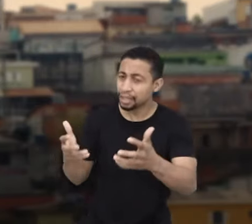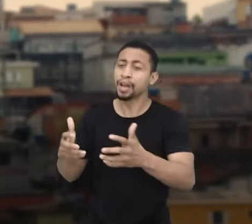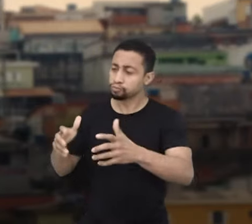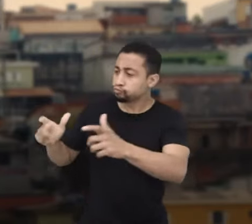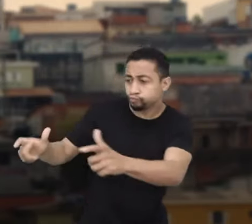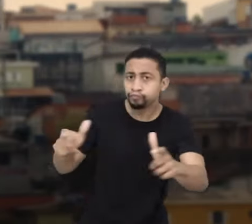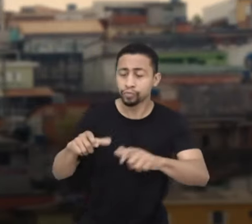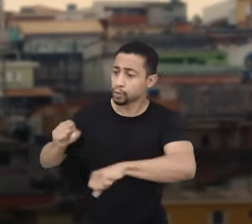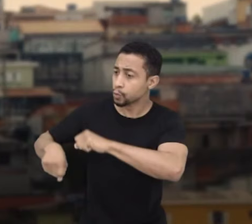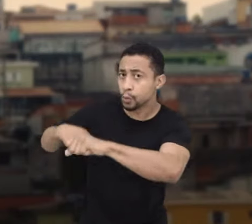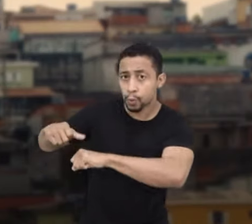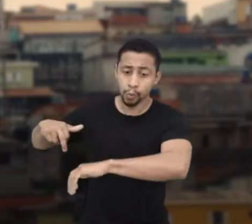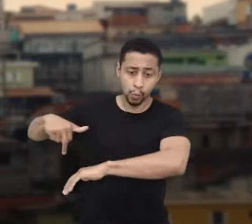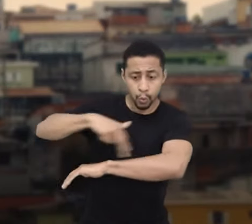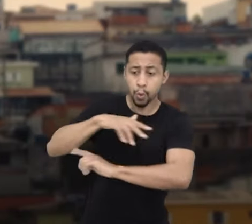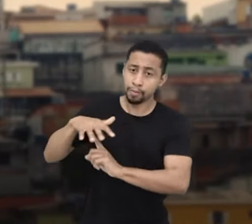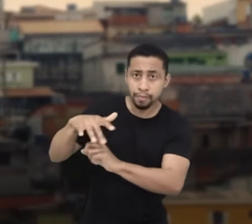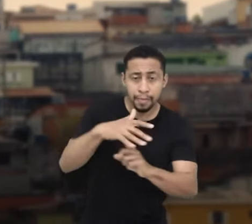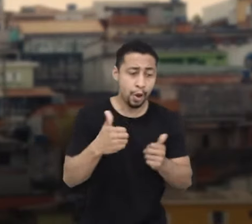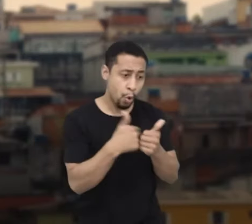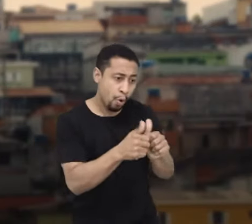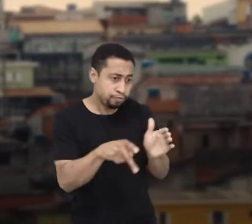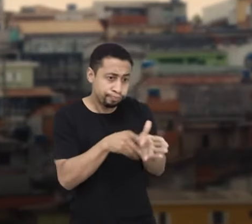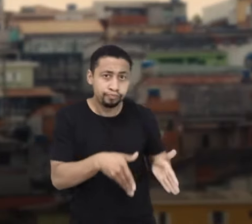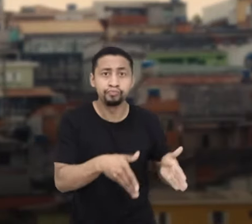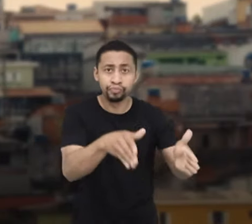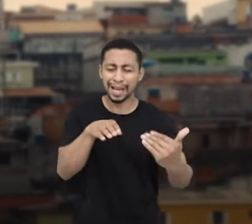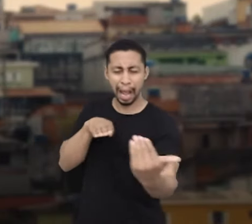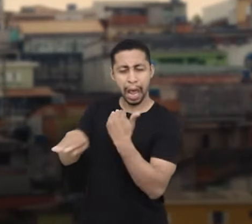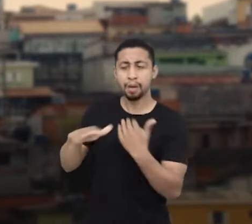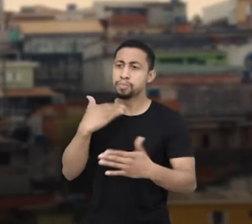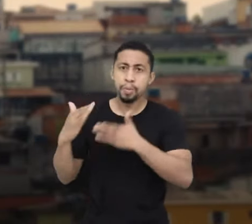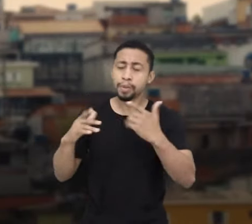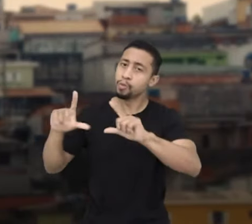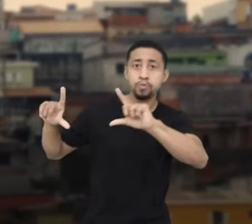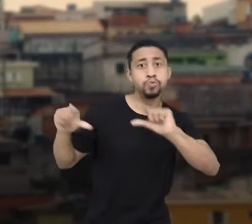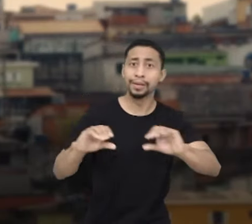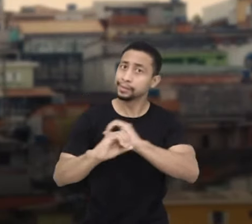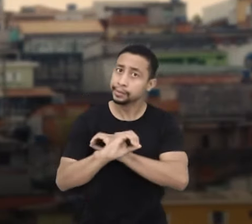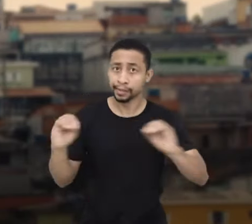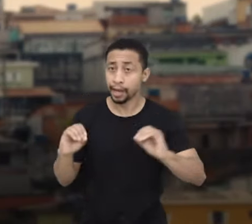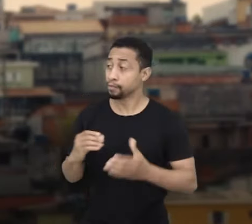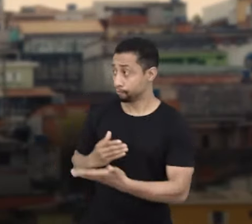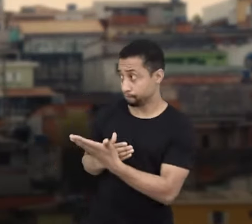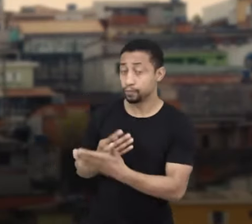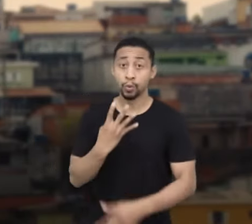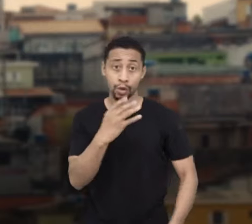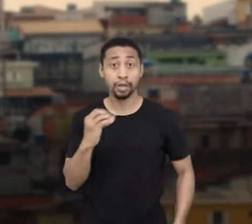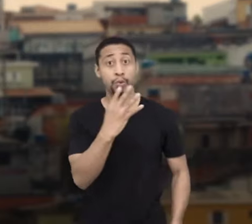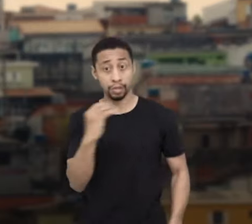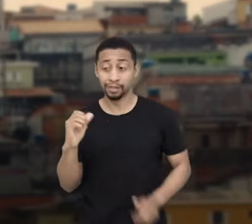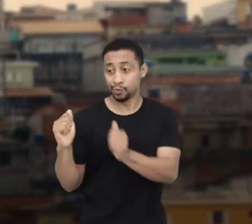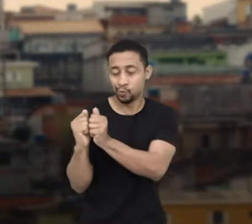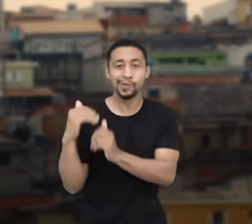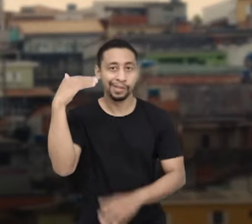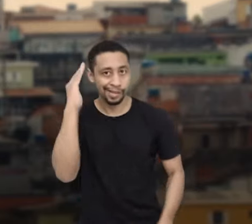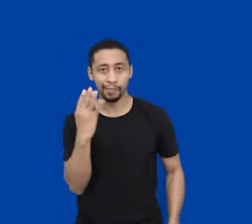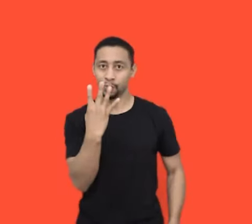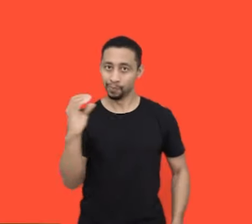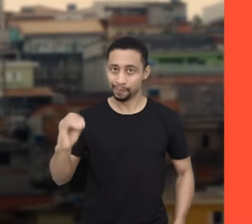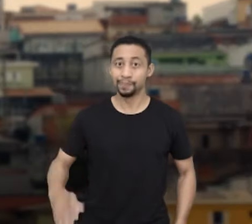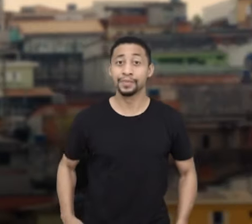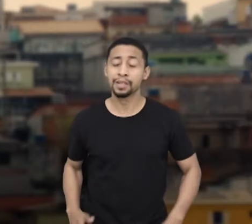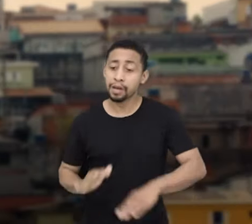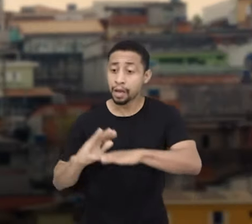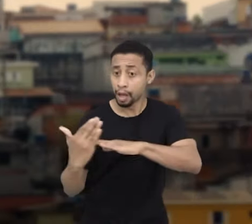ciclovias, calçadas, parques, corredores de ônibus. Temos que gerar as mortes no trânsito. Sou Renata Falzoni, 40, 400. Tabata, 40.